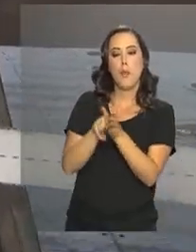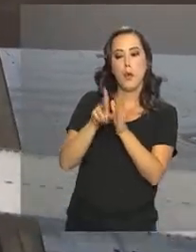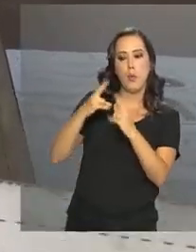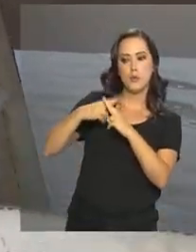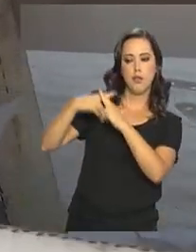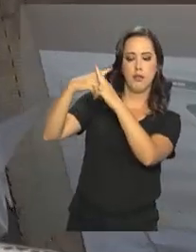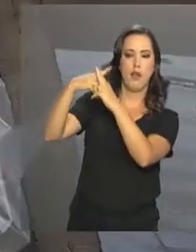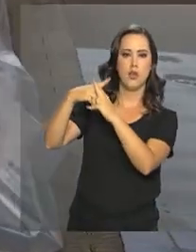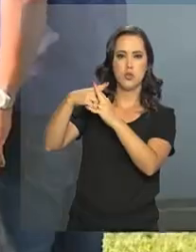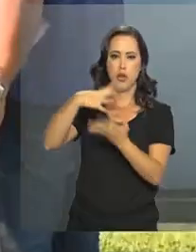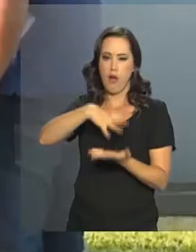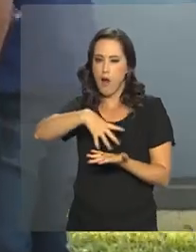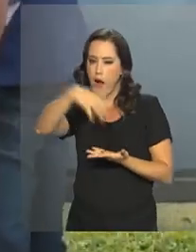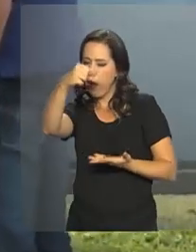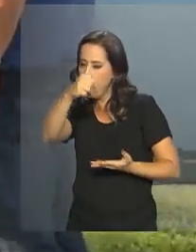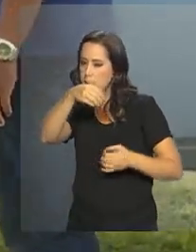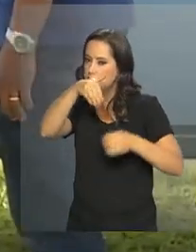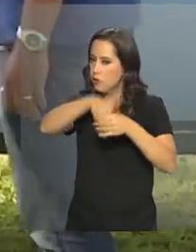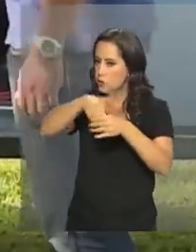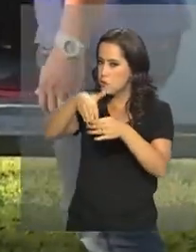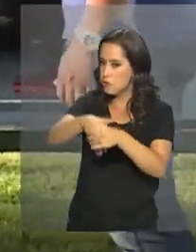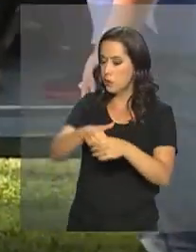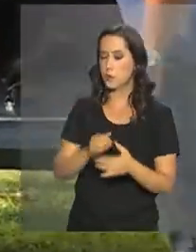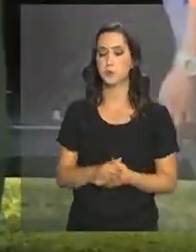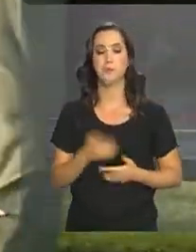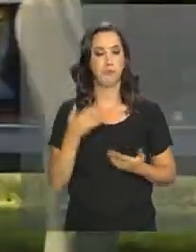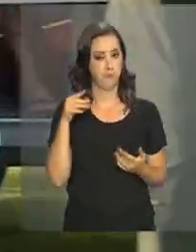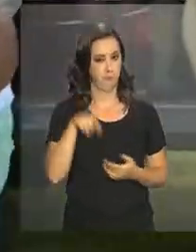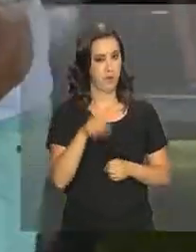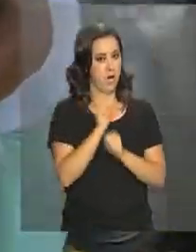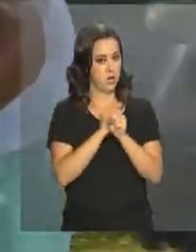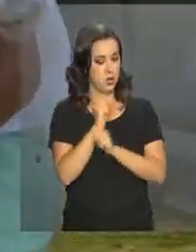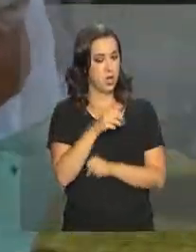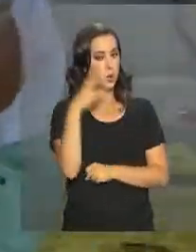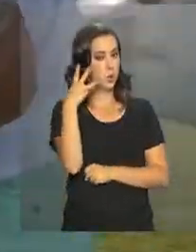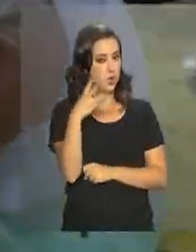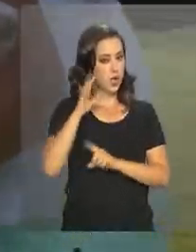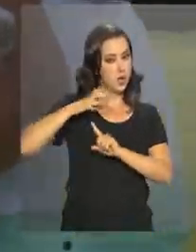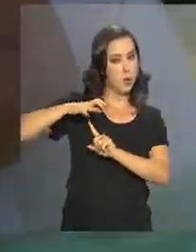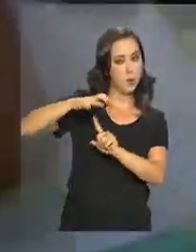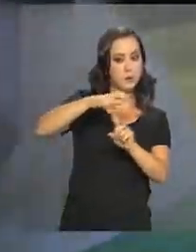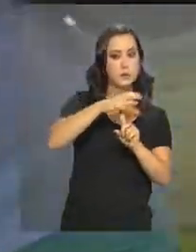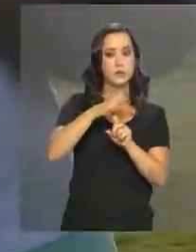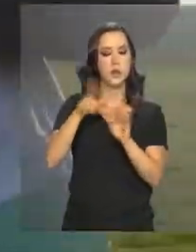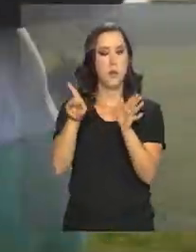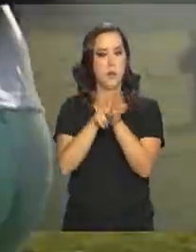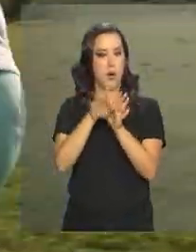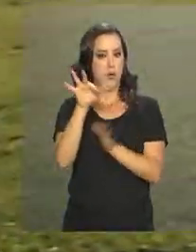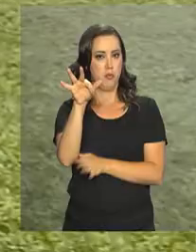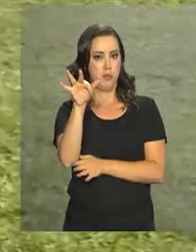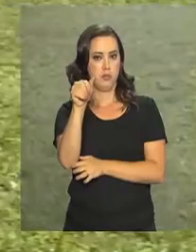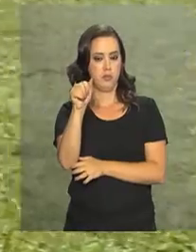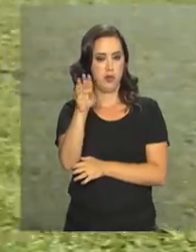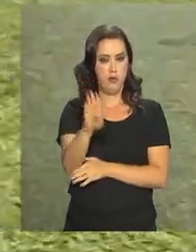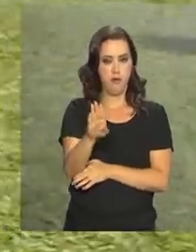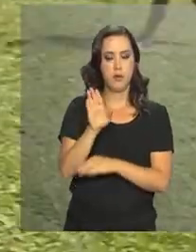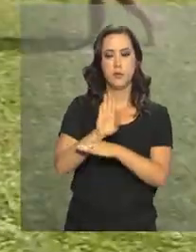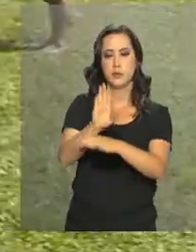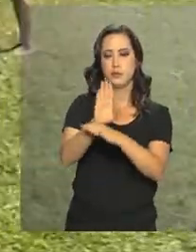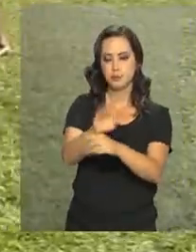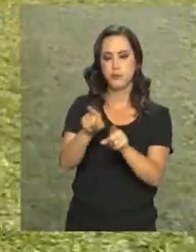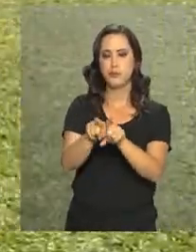eleições deste ano, são três helicópteros da FAB auxiliando a justiça eleitoral nos estados do Acre e Roraima. Na